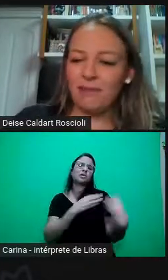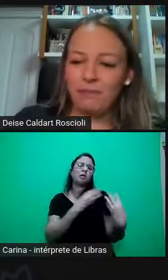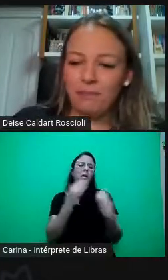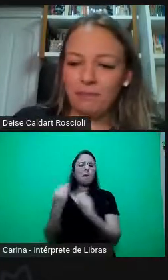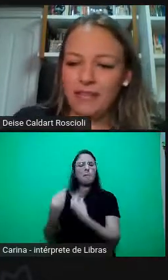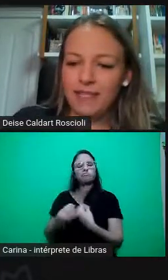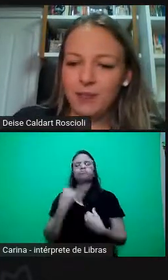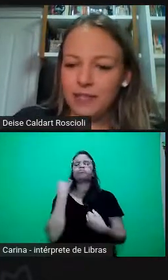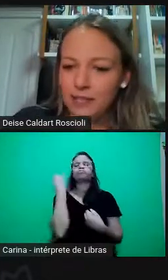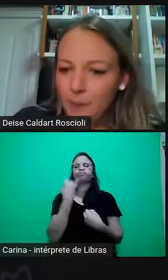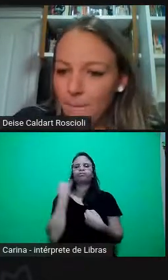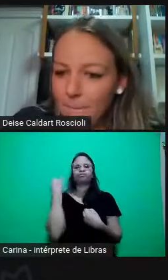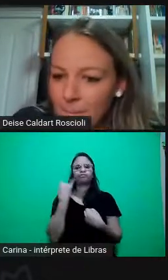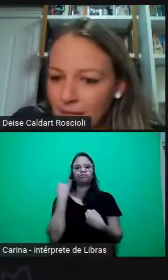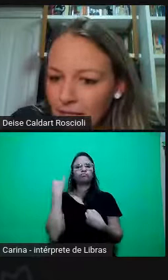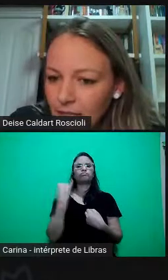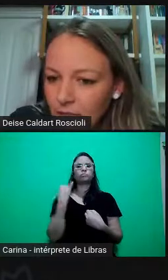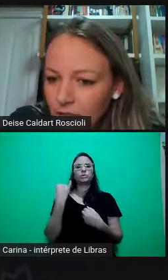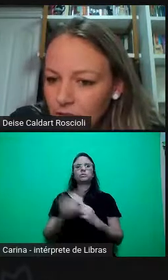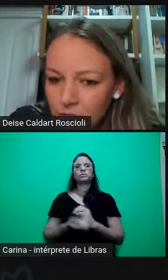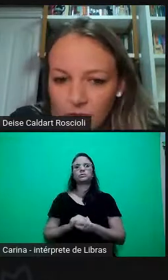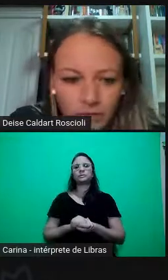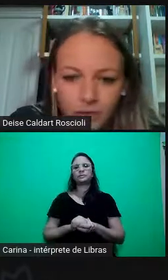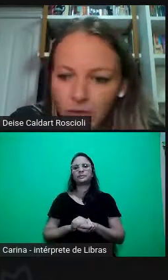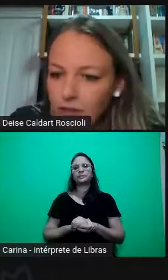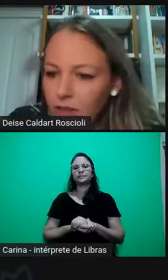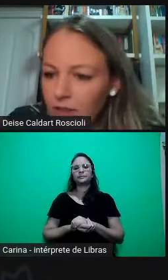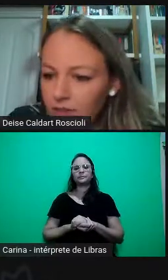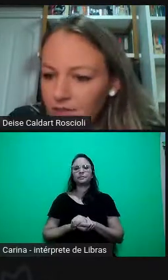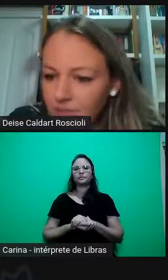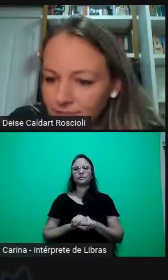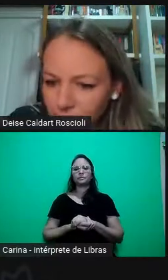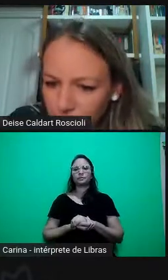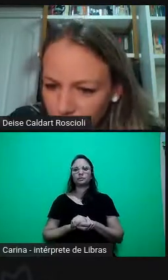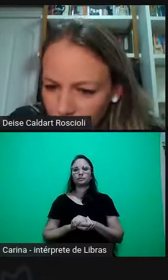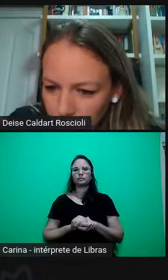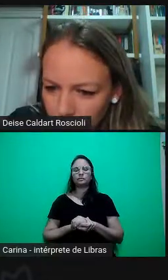para essa situação. Deixa eu só ver aqui.